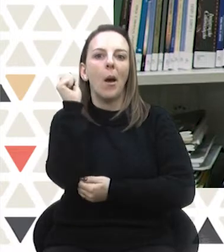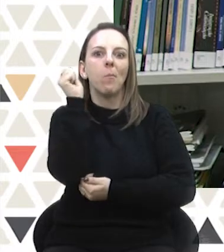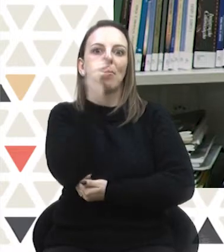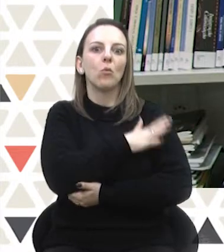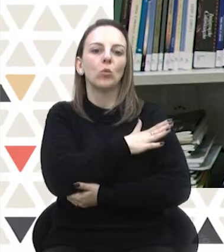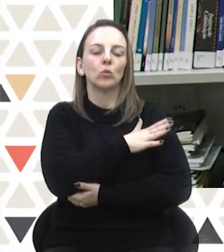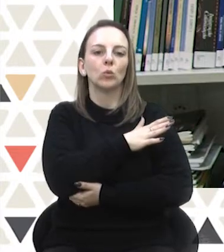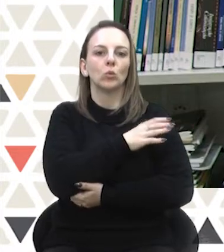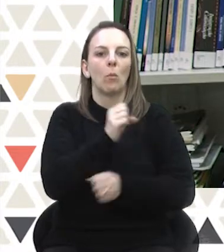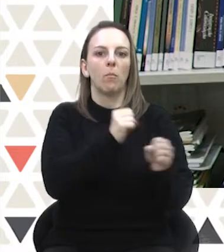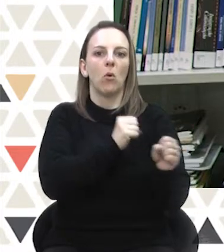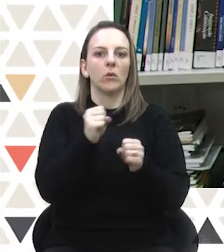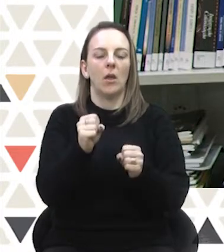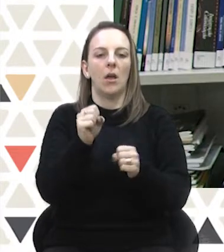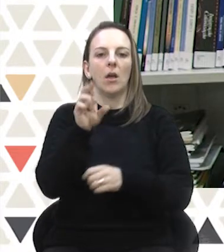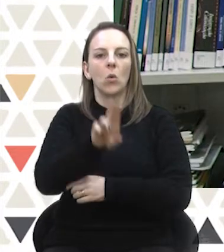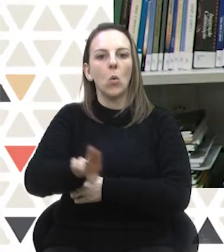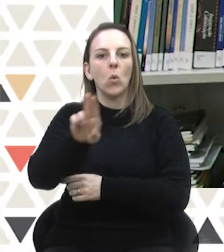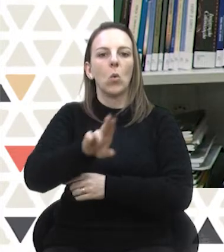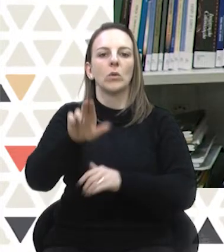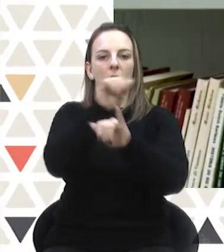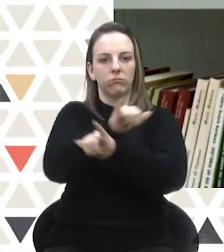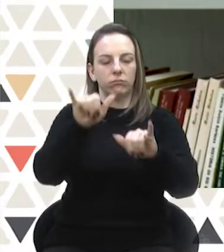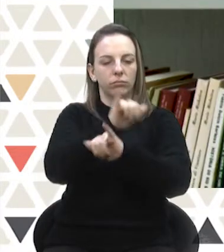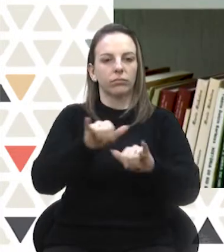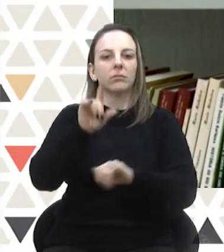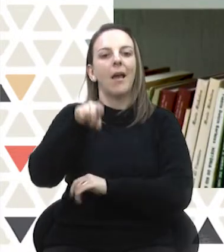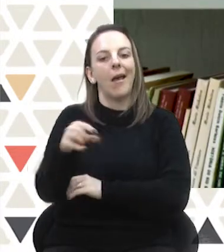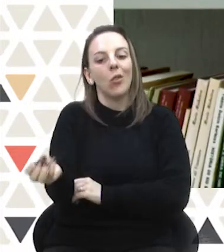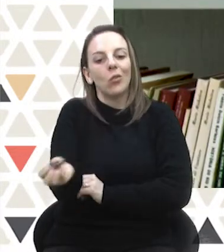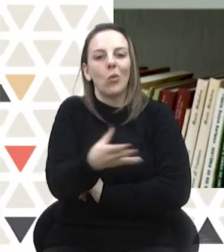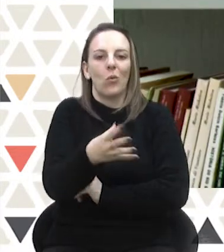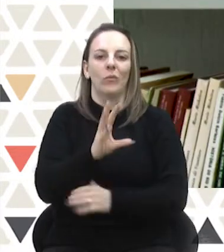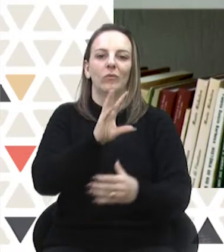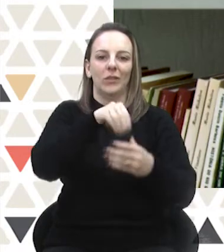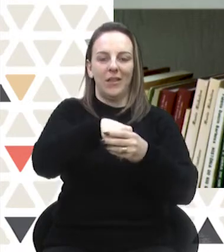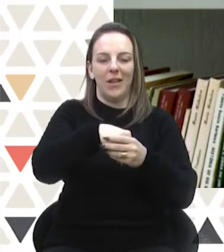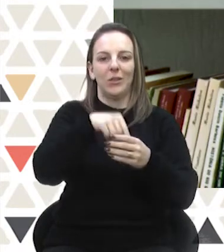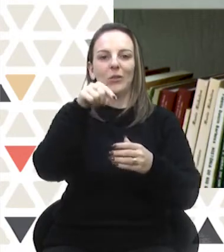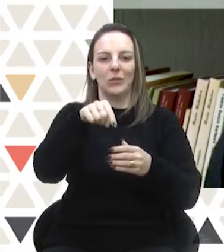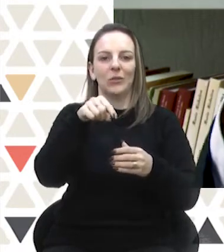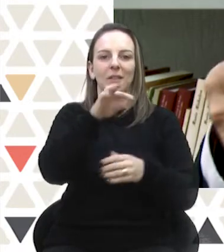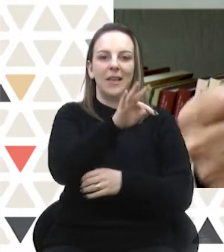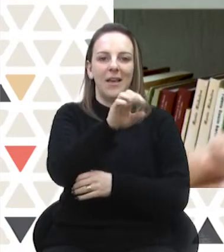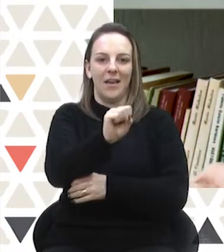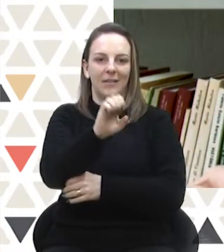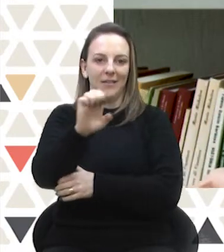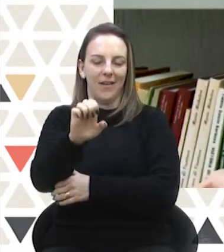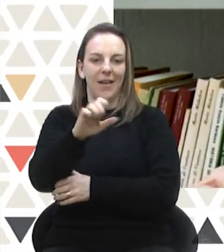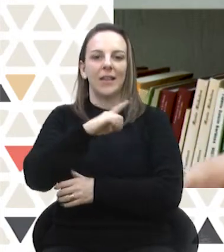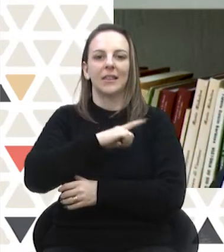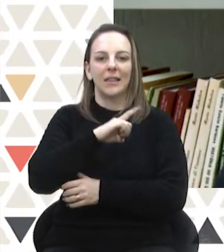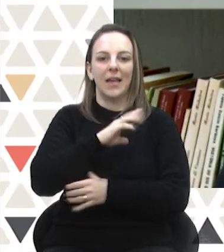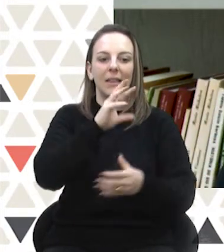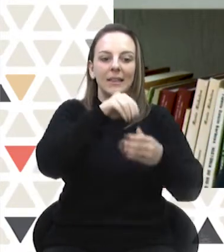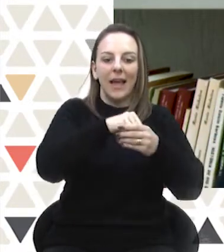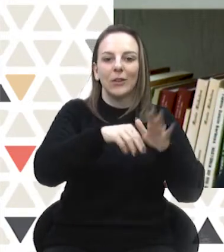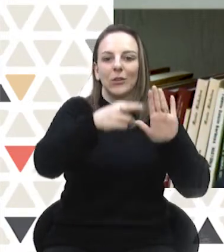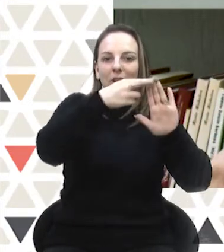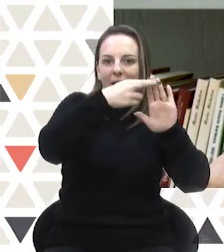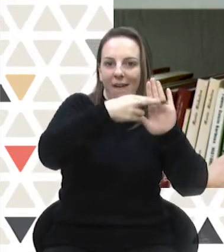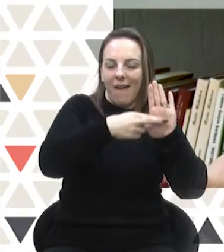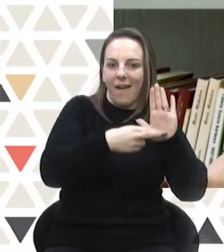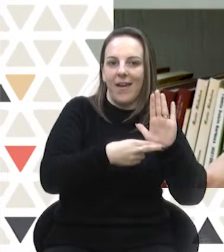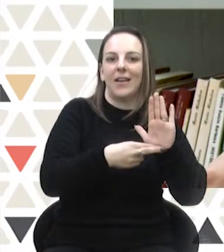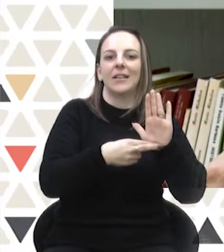poder por uso dos meios de comunicação. Então, essa é uma novidade jurisprudencial que o TSE traz agora para o